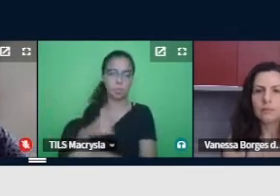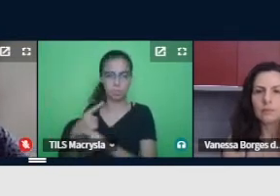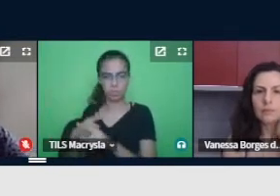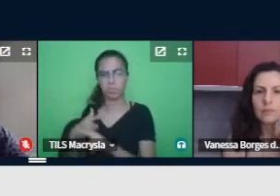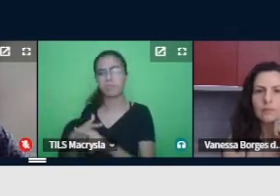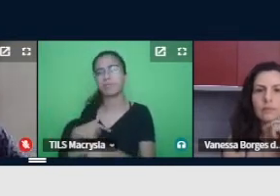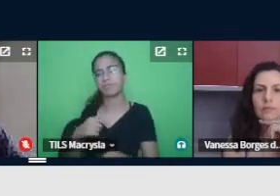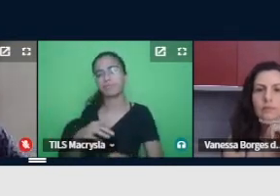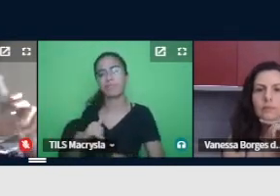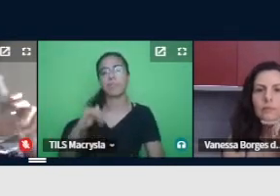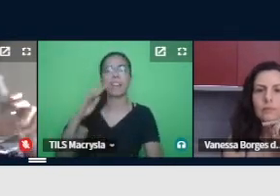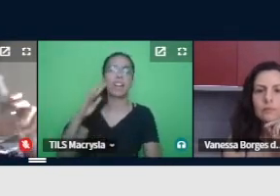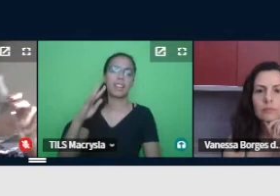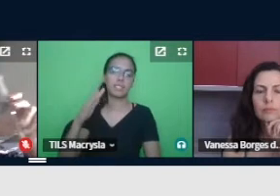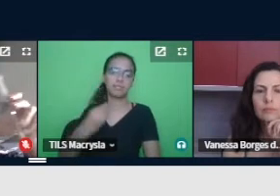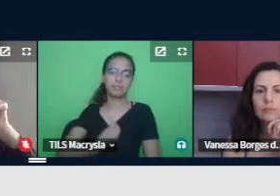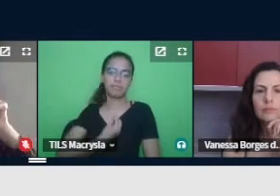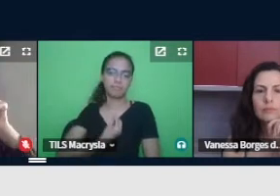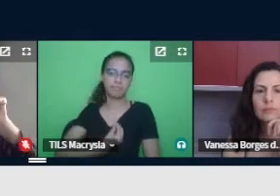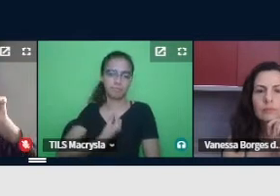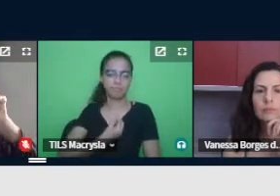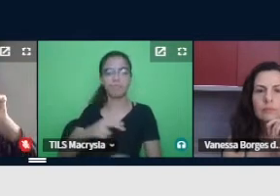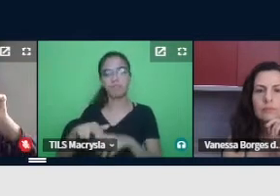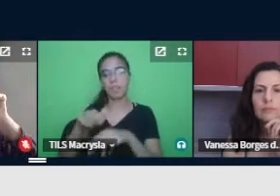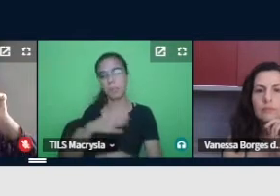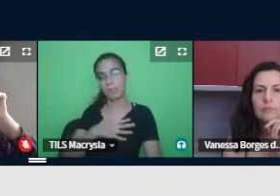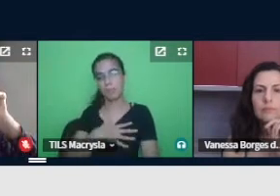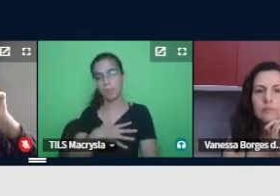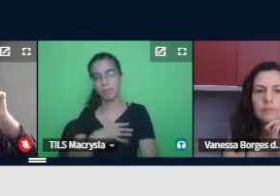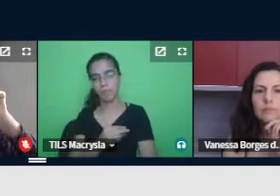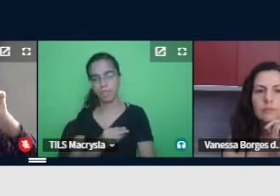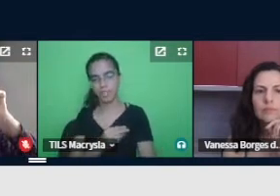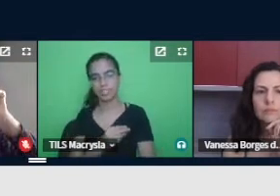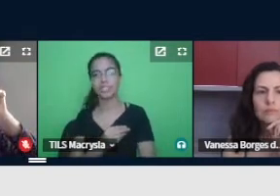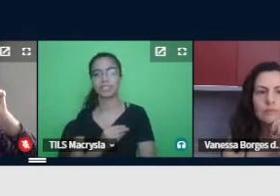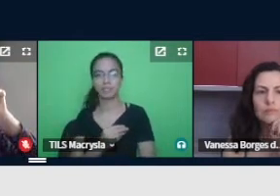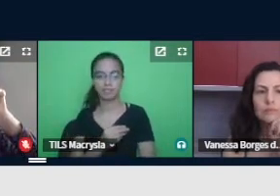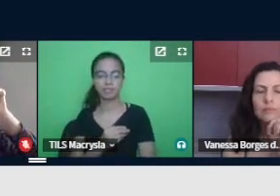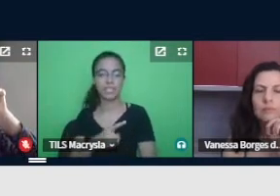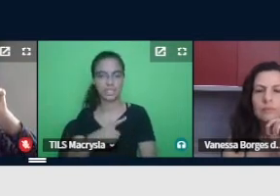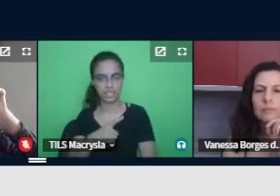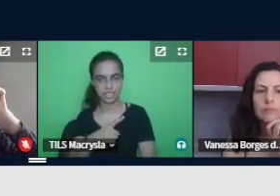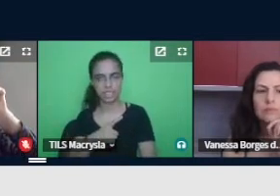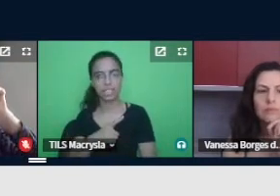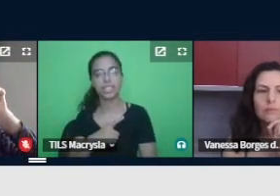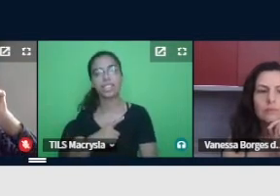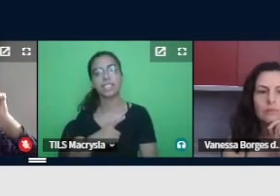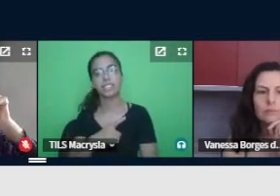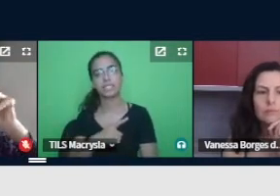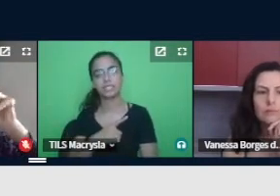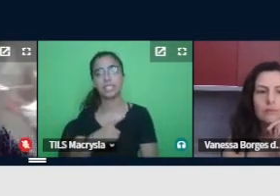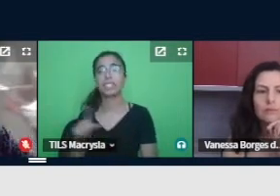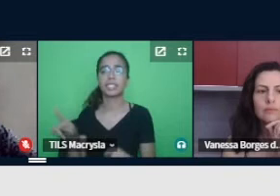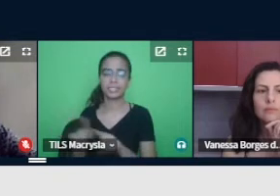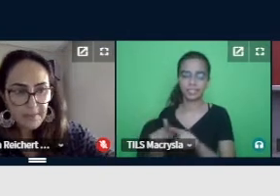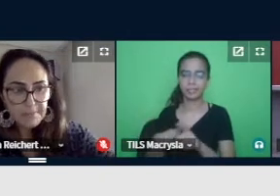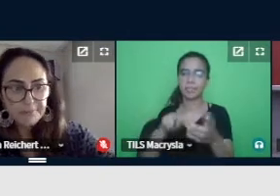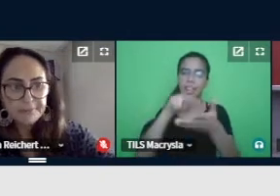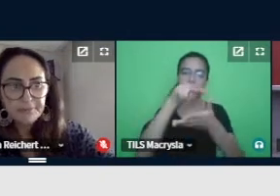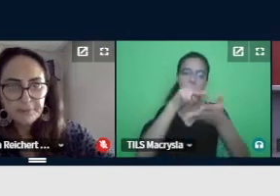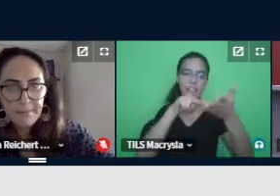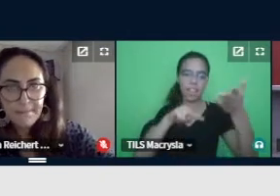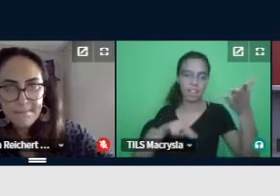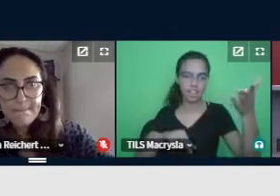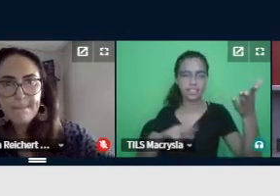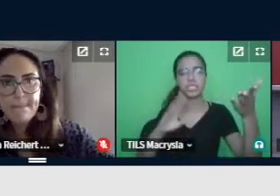sobre o TEA por causa da minha filha, né, e por causa das leituras que eu já tinha feito, então foi